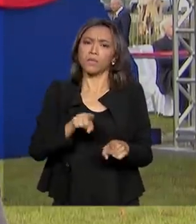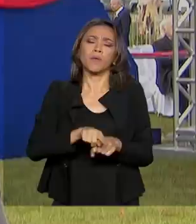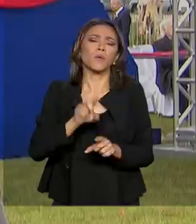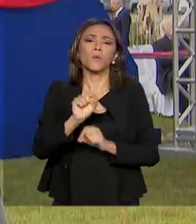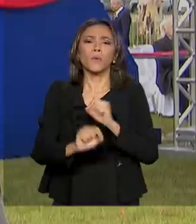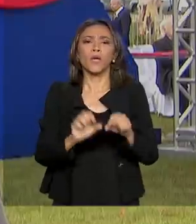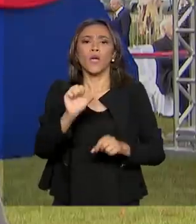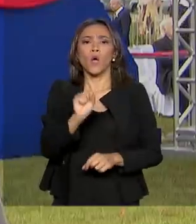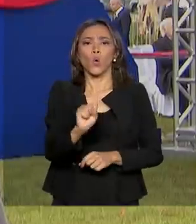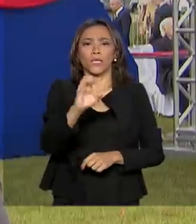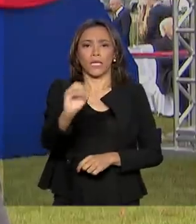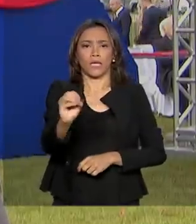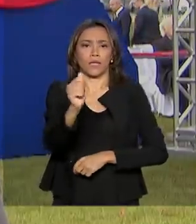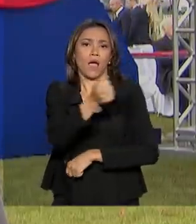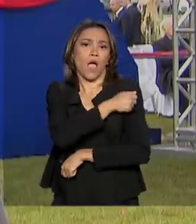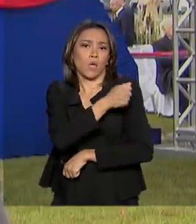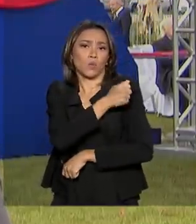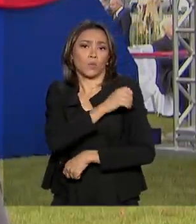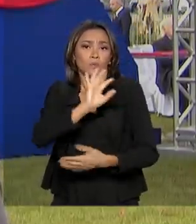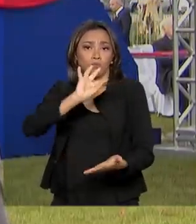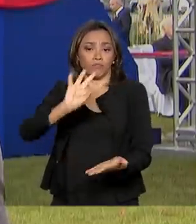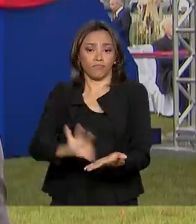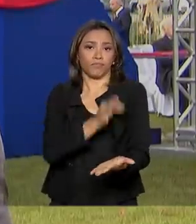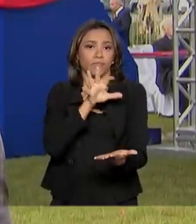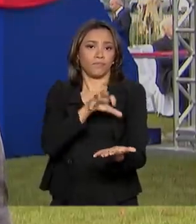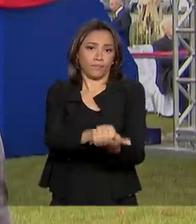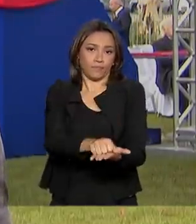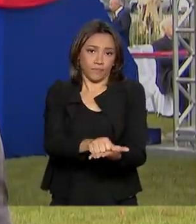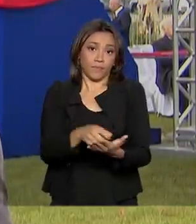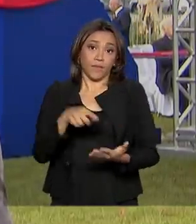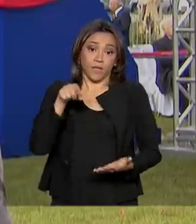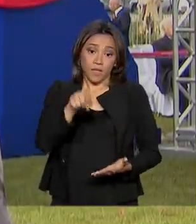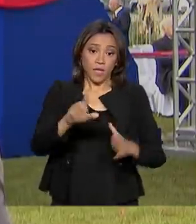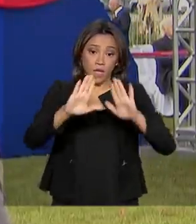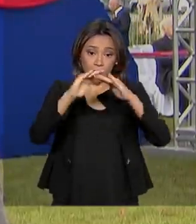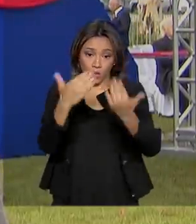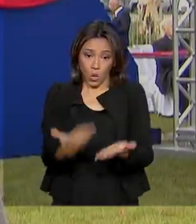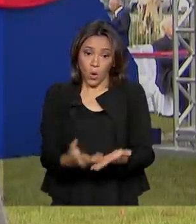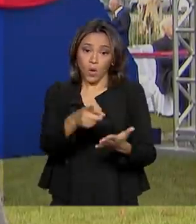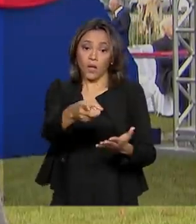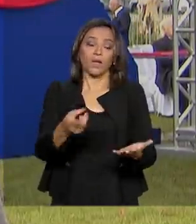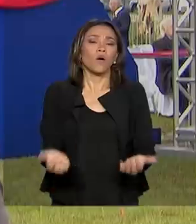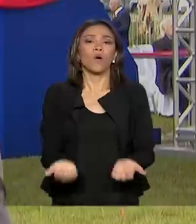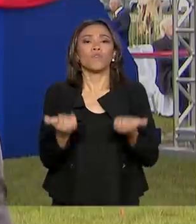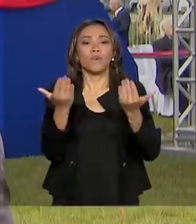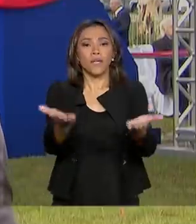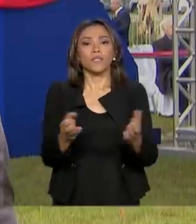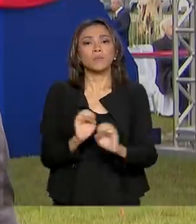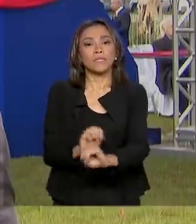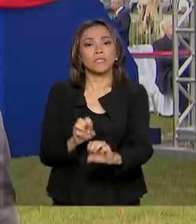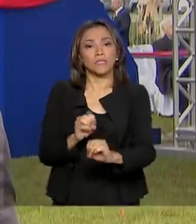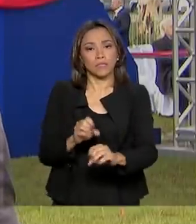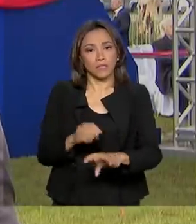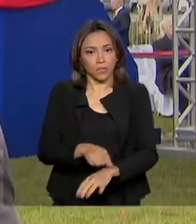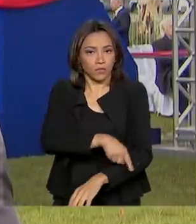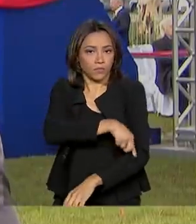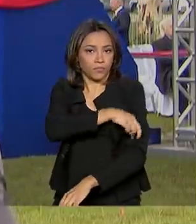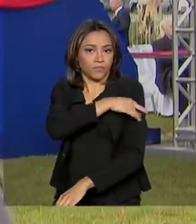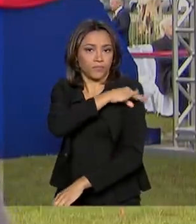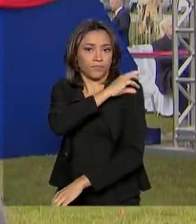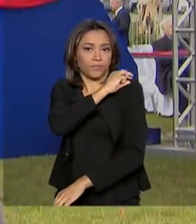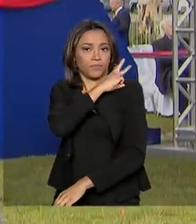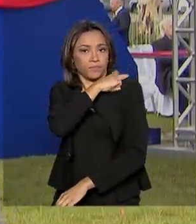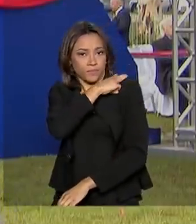80 alunos recém-matriculados. O colégio, que oferece ensinos fundamental e médio, será inaugurado em